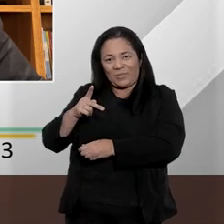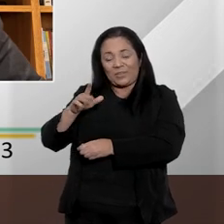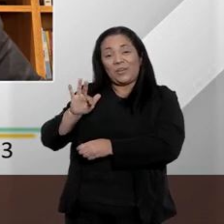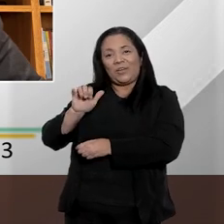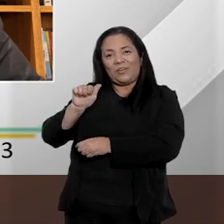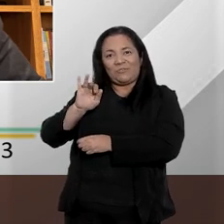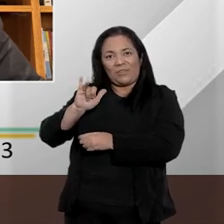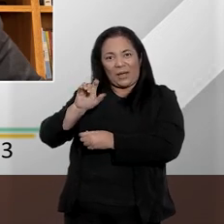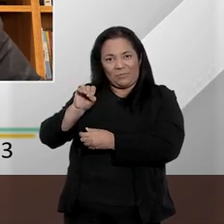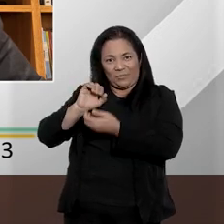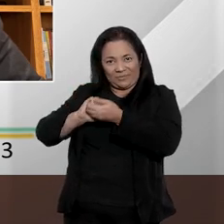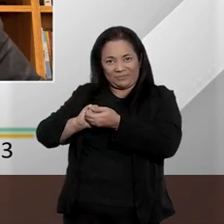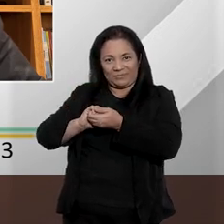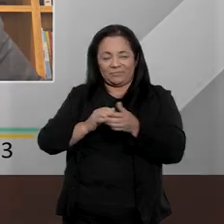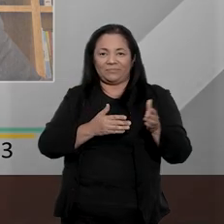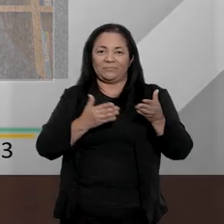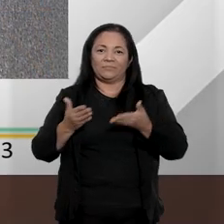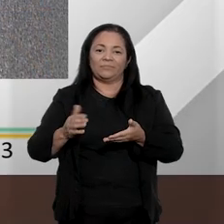irmão, professor Fábio Roque.